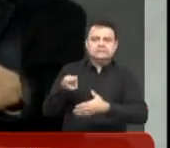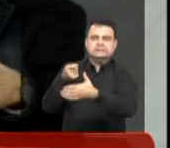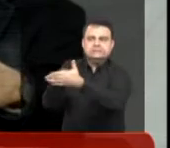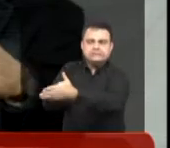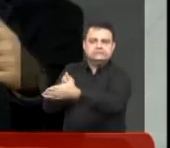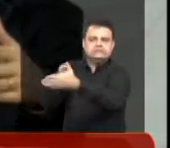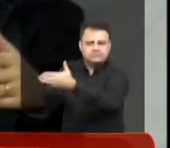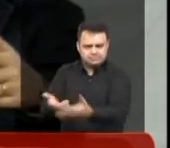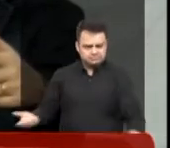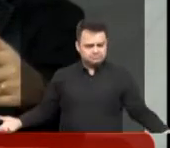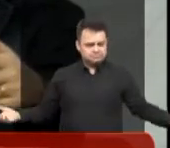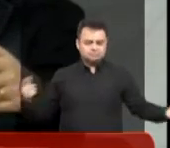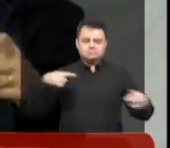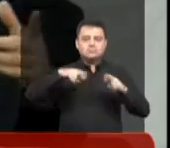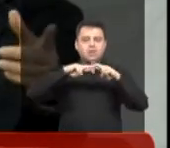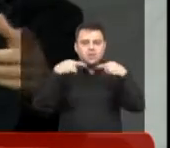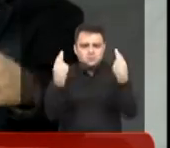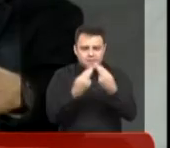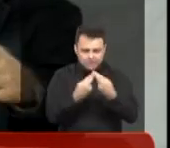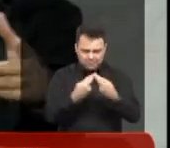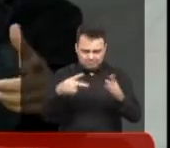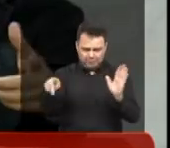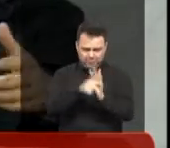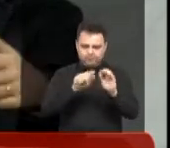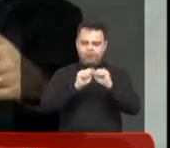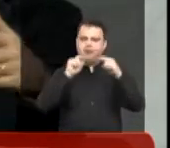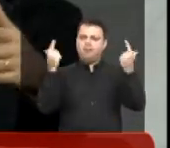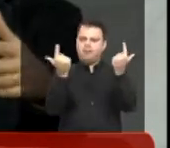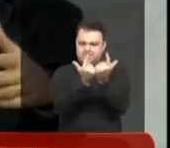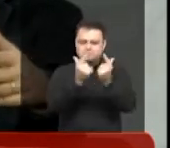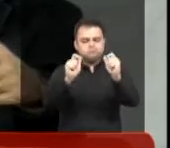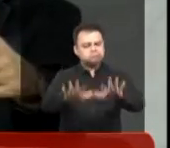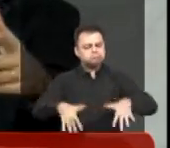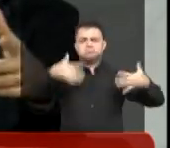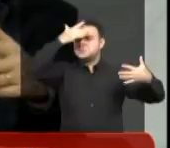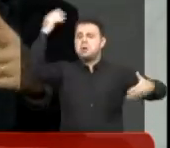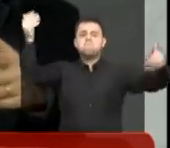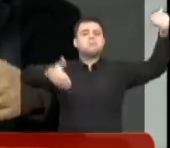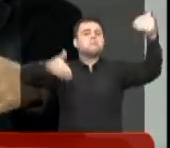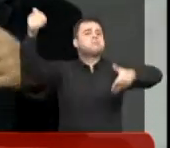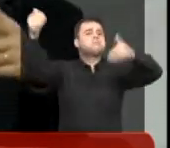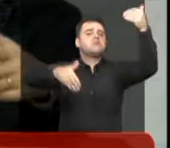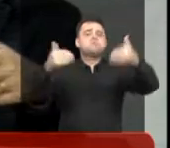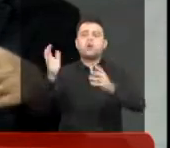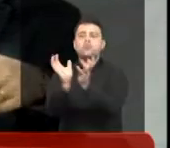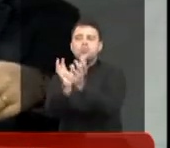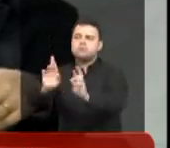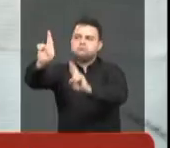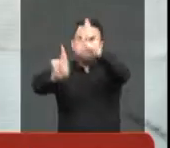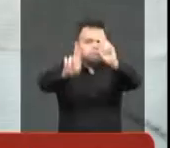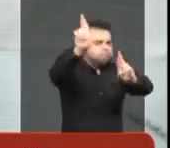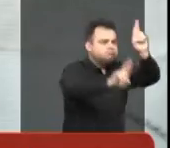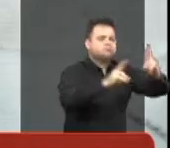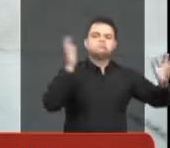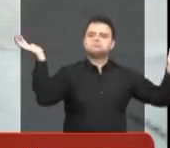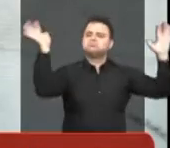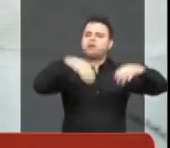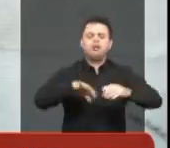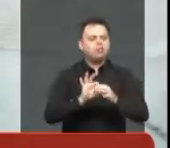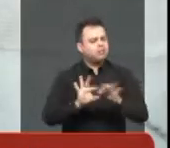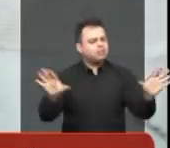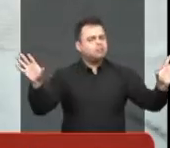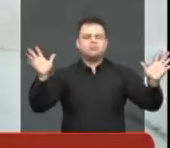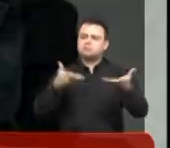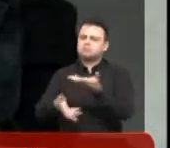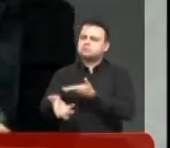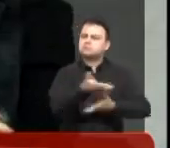importante, ela é aberta ao público, tem gente que vem, faz colocações, não é só solicitação. Representantes de classes também costumam vir.